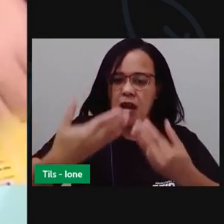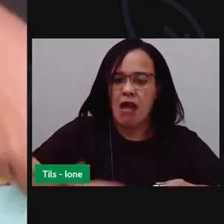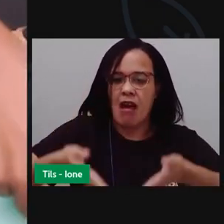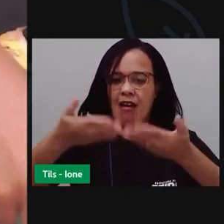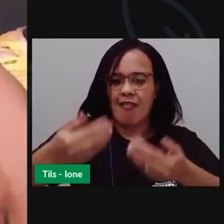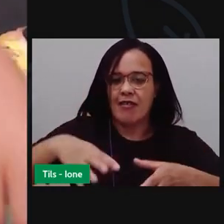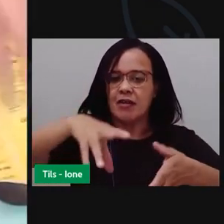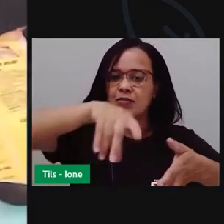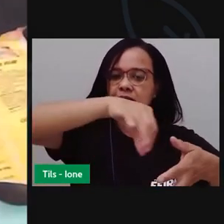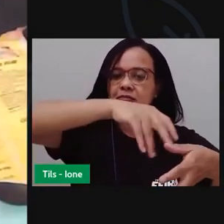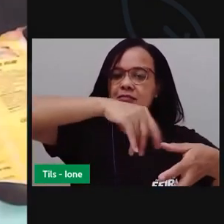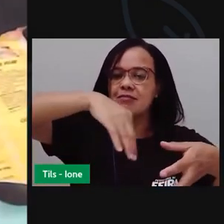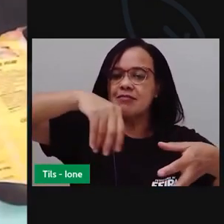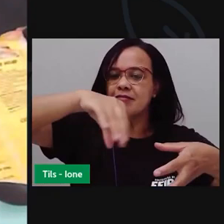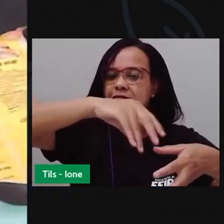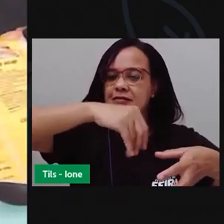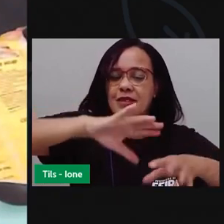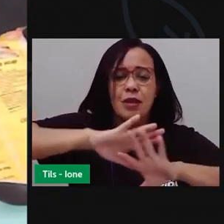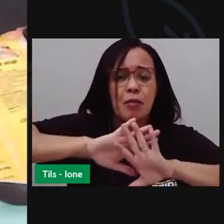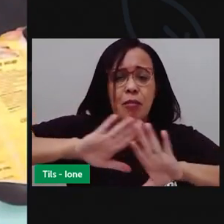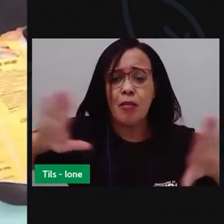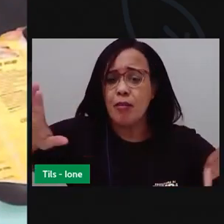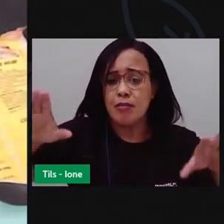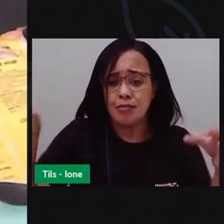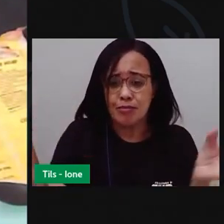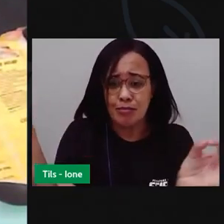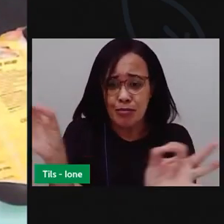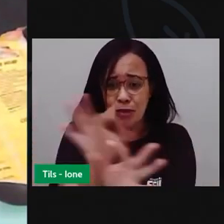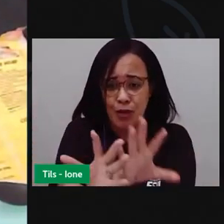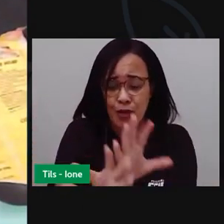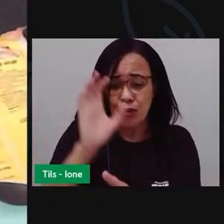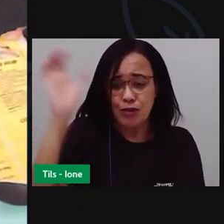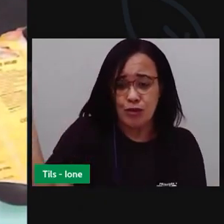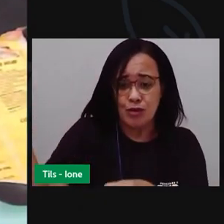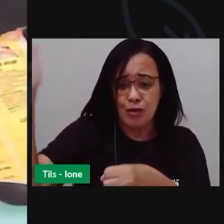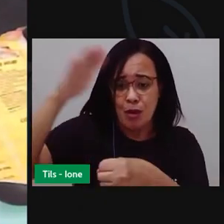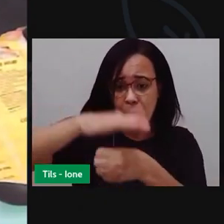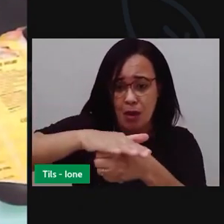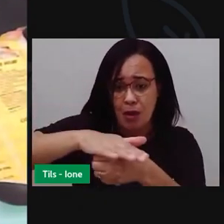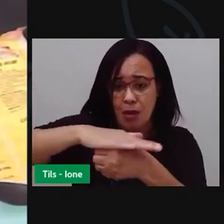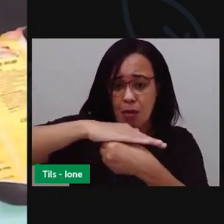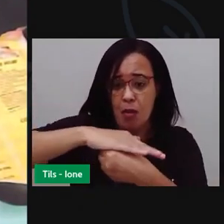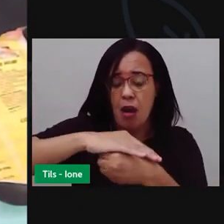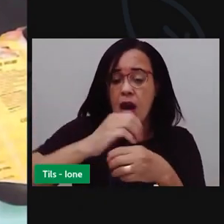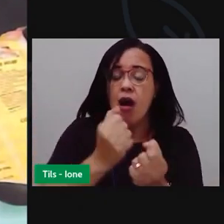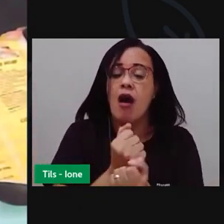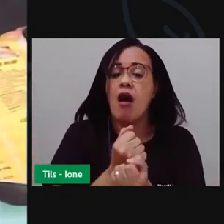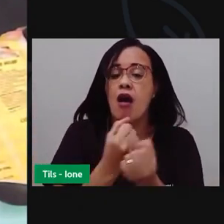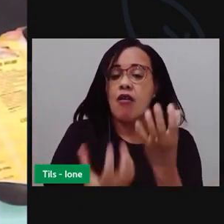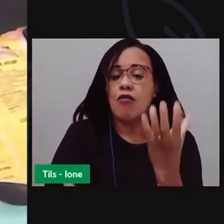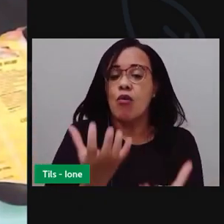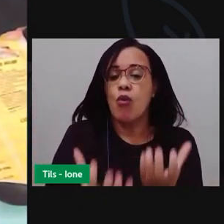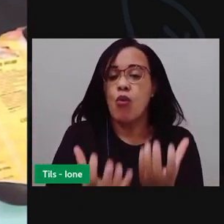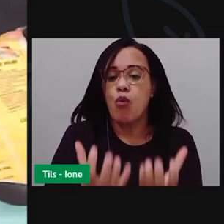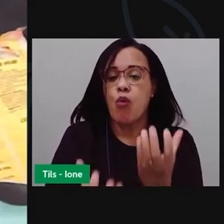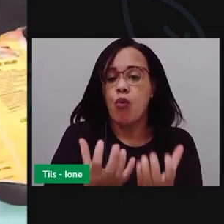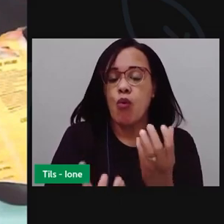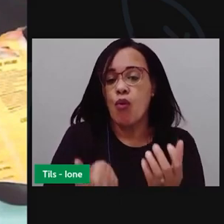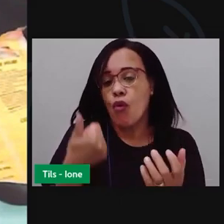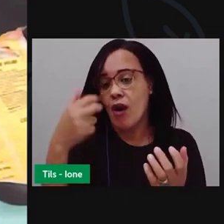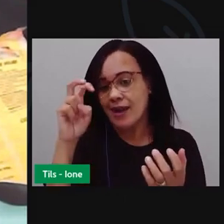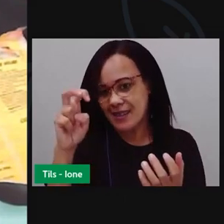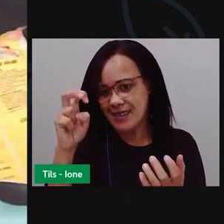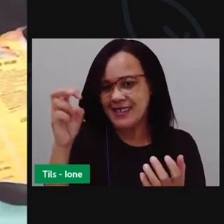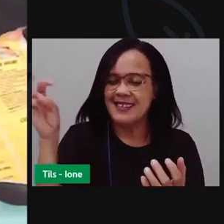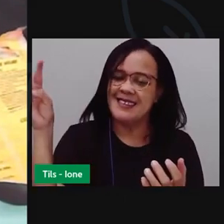Pronto. Agora, vou tampar a cuscuz cozinha e vou levar ao fogo por 15 minutos. Então,